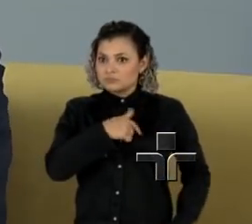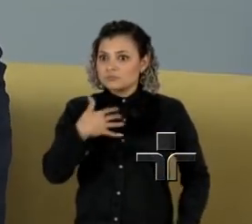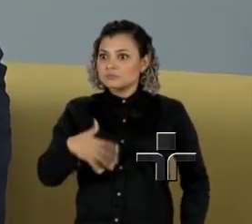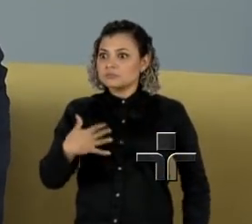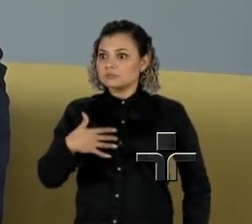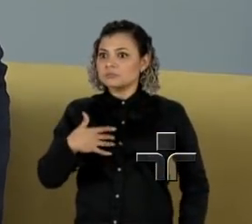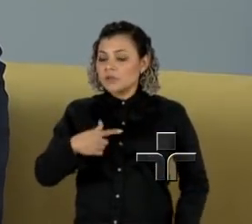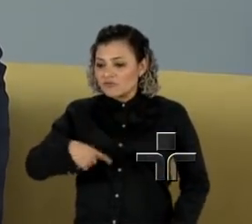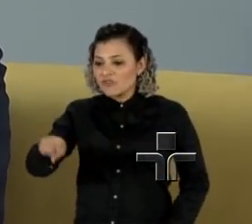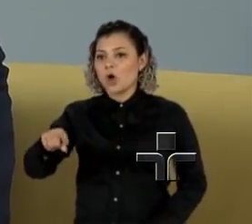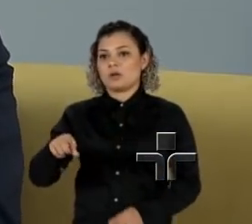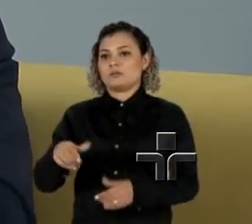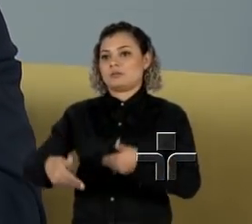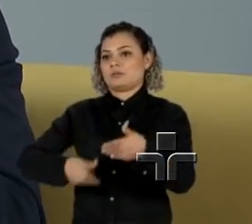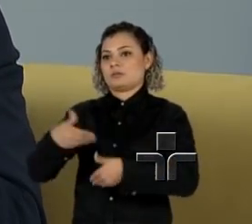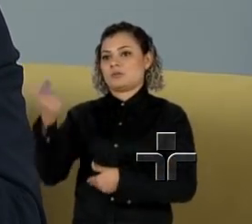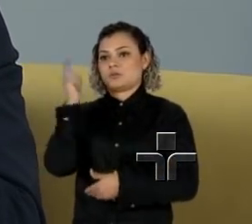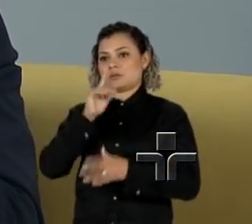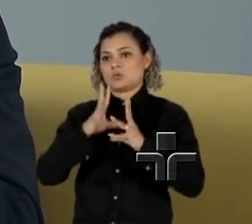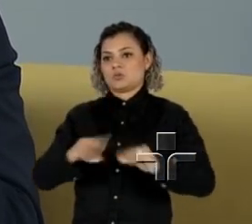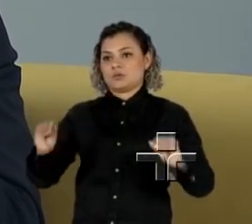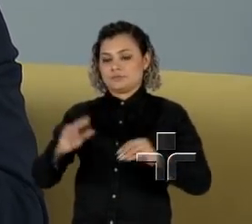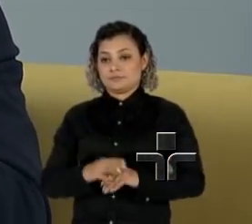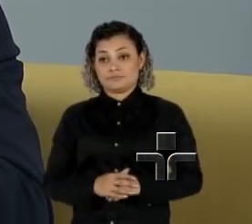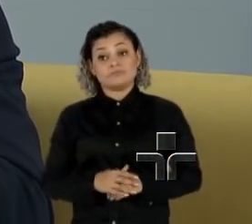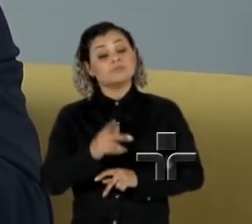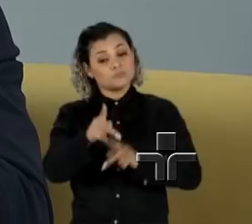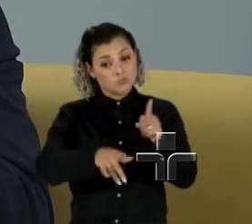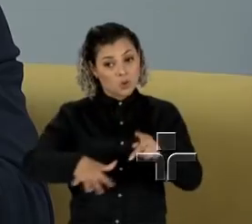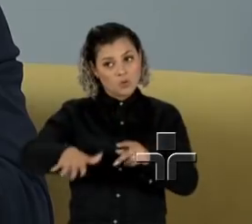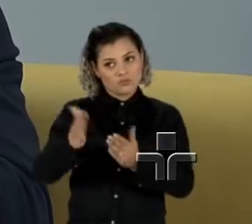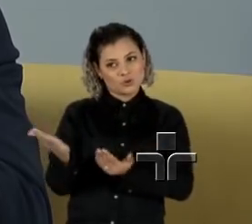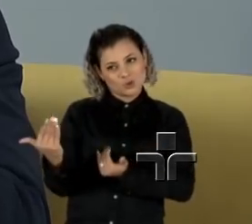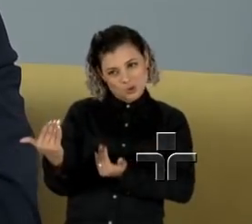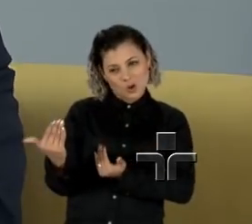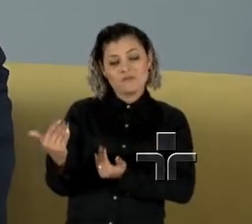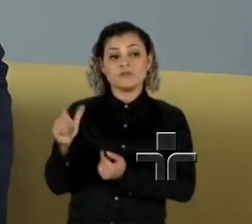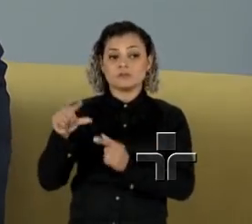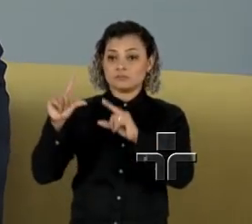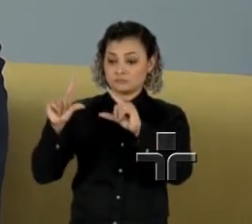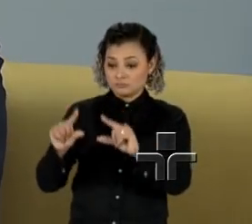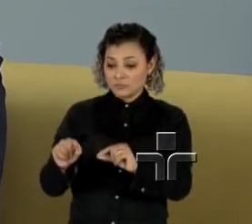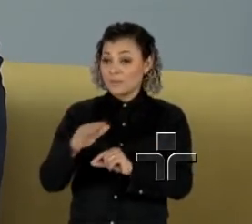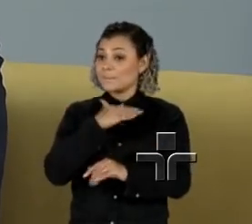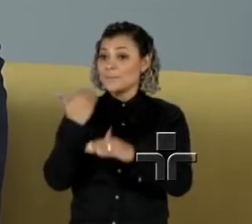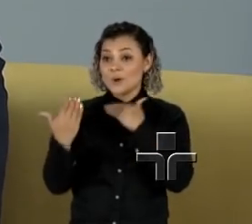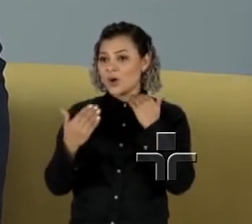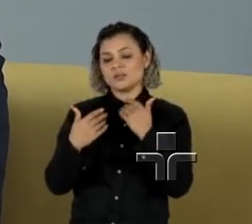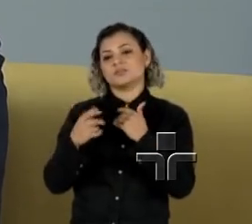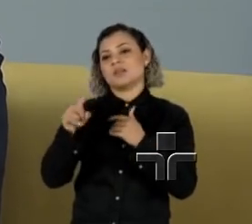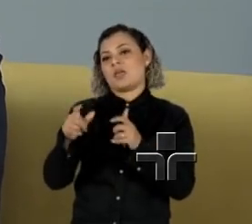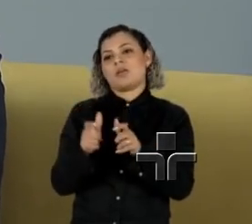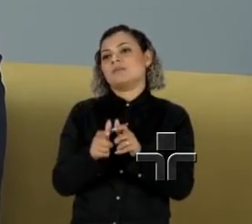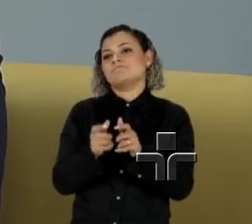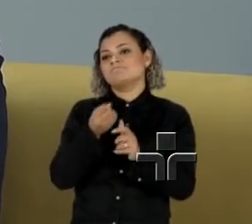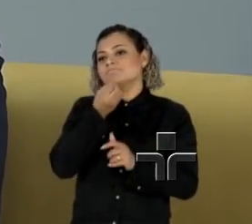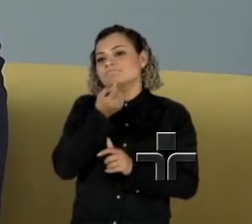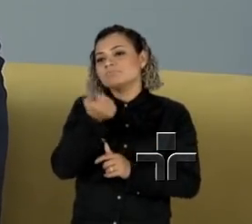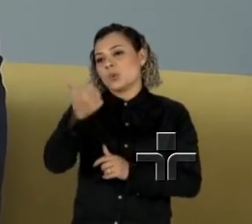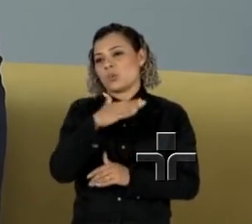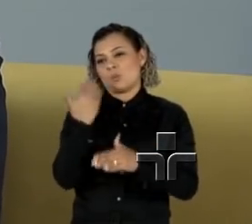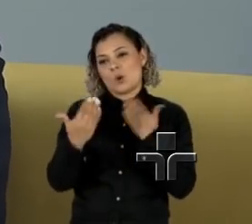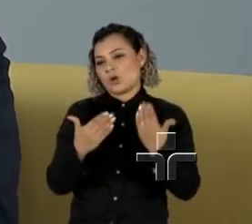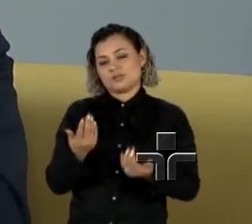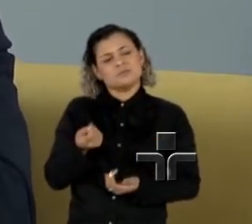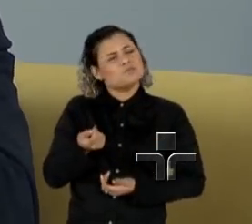conseguiu realizar o tratamento. Nessa população, a redução de mortalidade pela mamografia é muito baixa, você